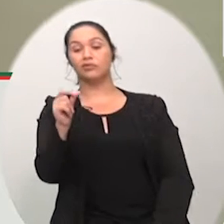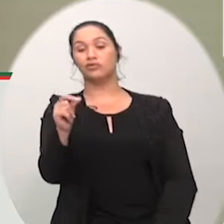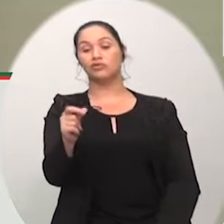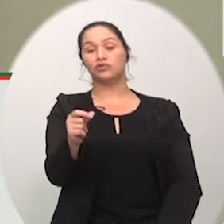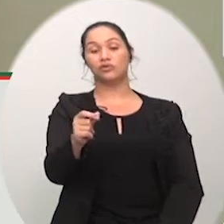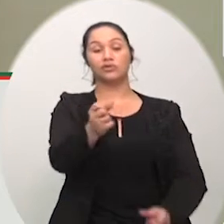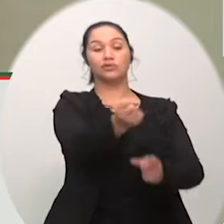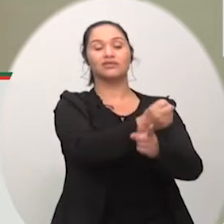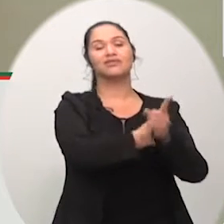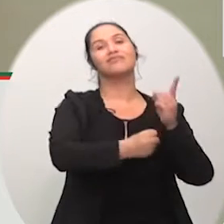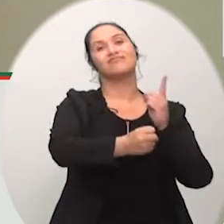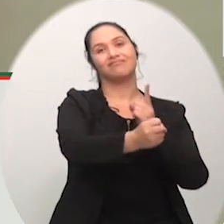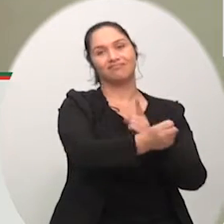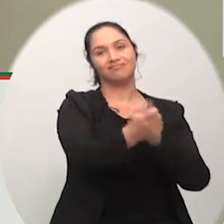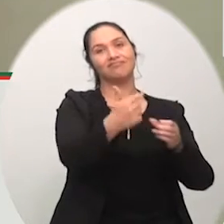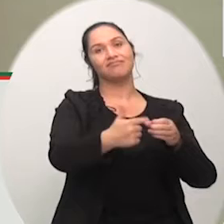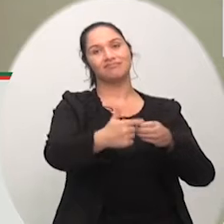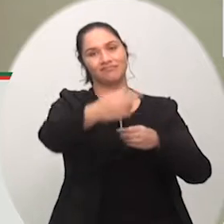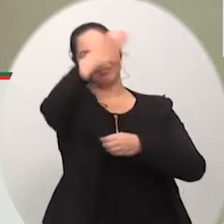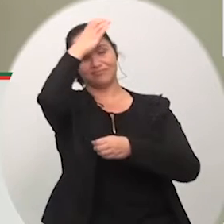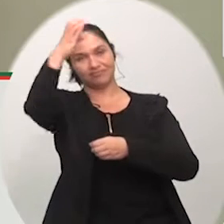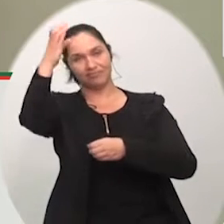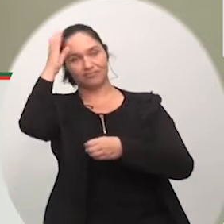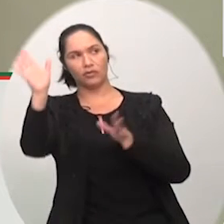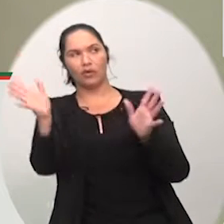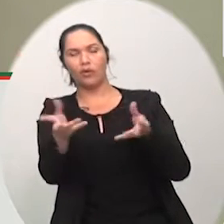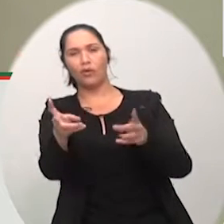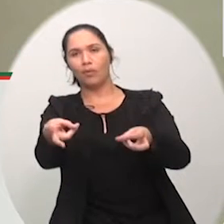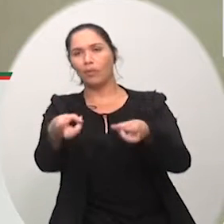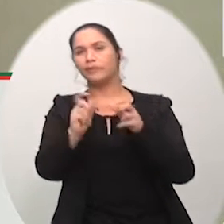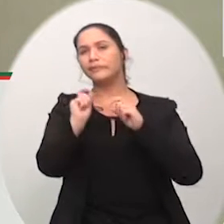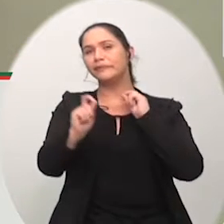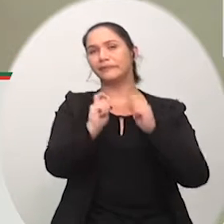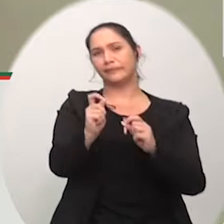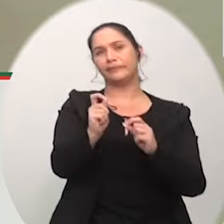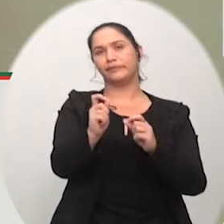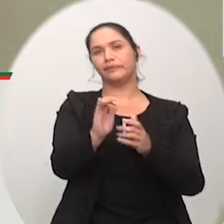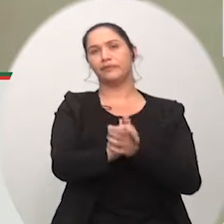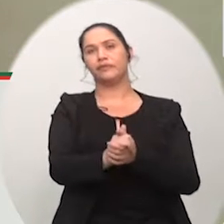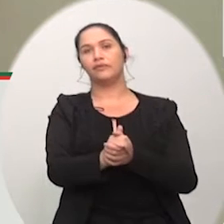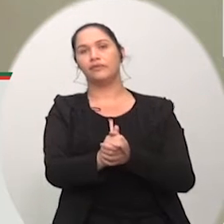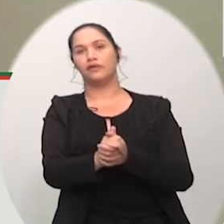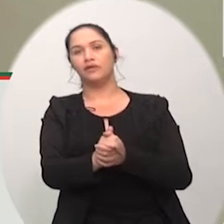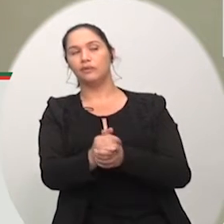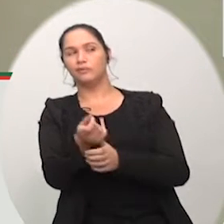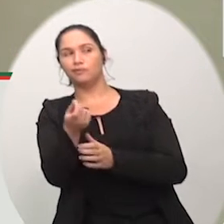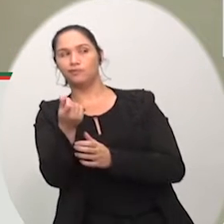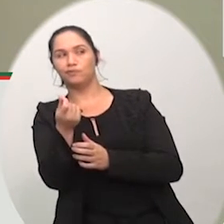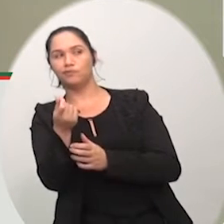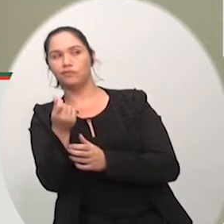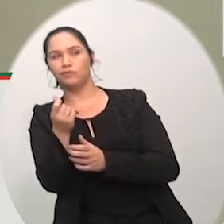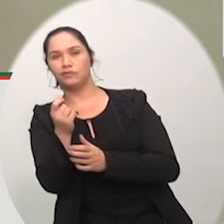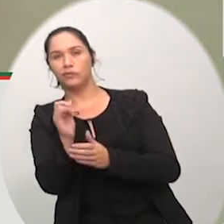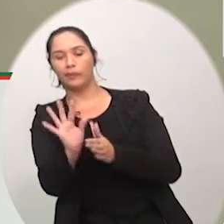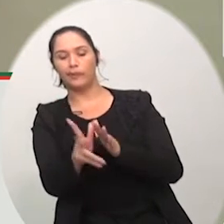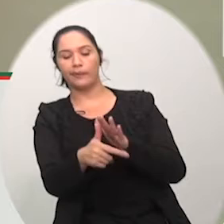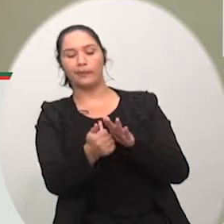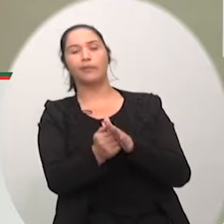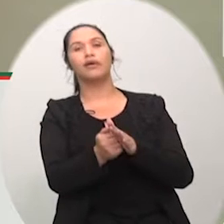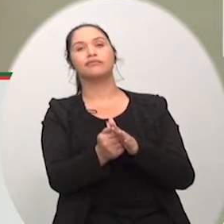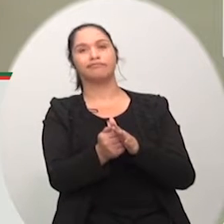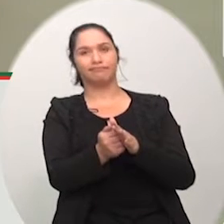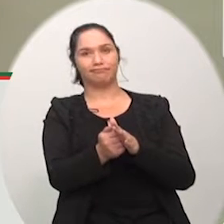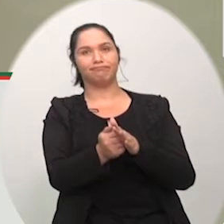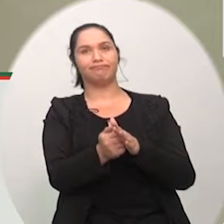visto né nos tempos de hoje tantos tantos desvios de recursos então isso às vezes faz com que o